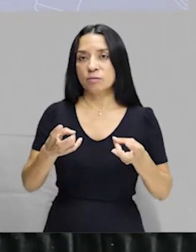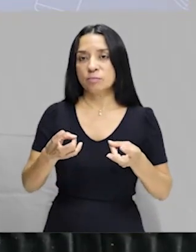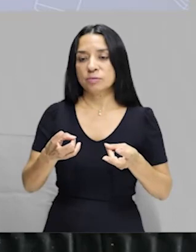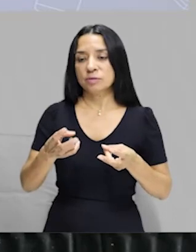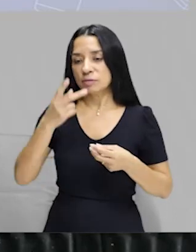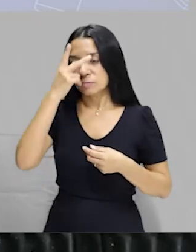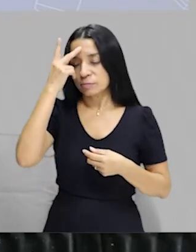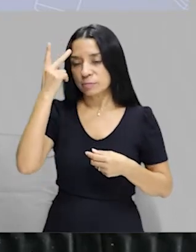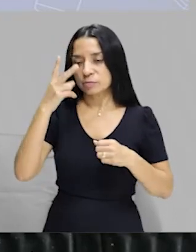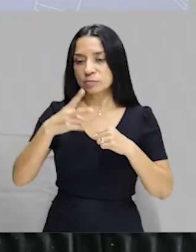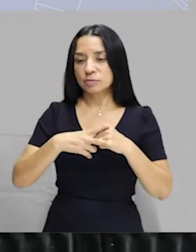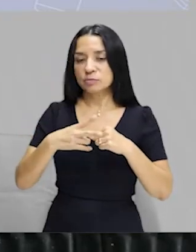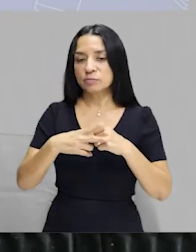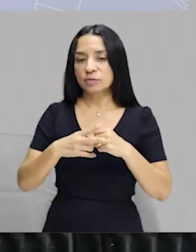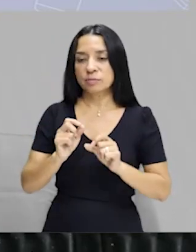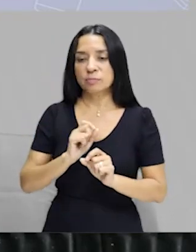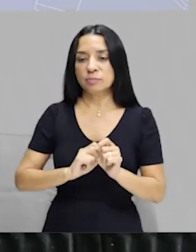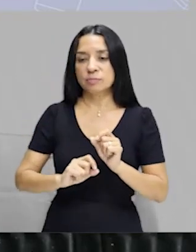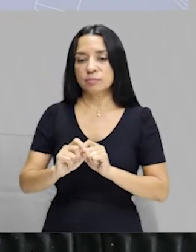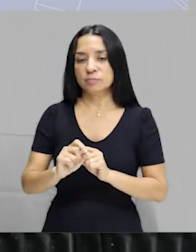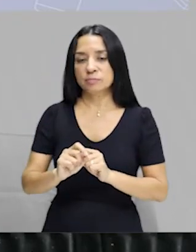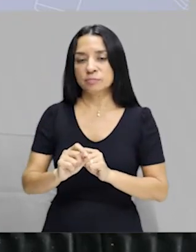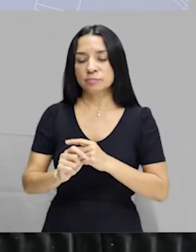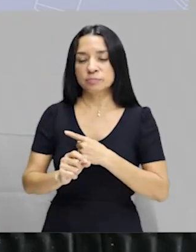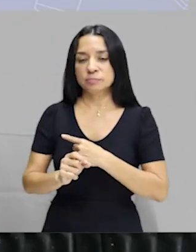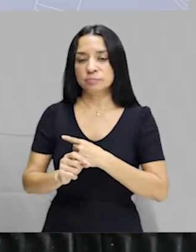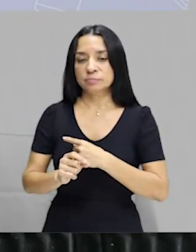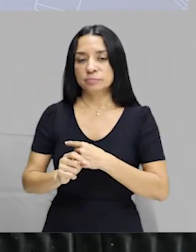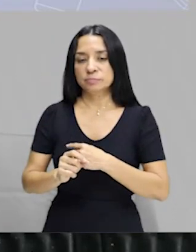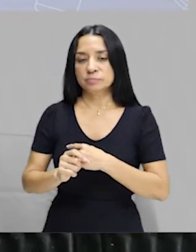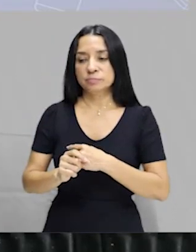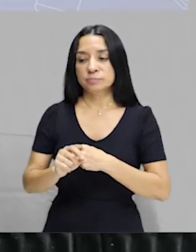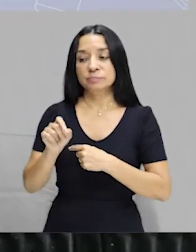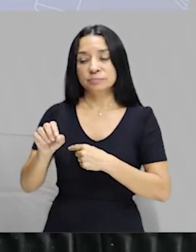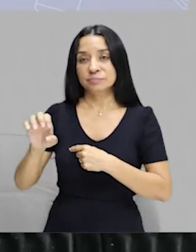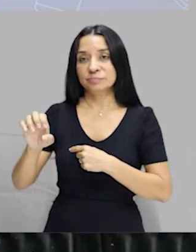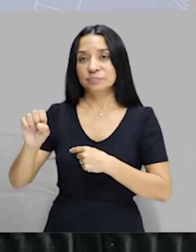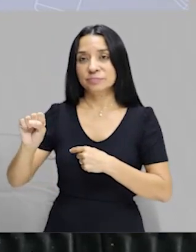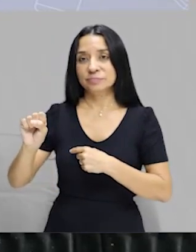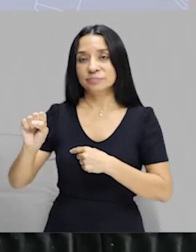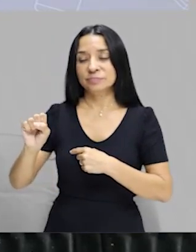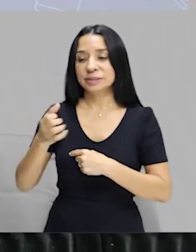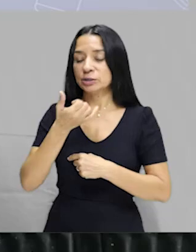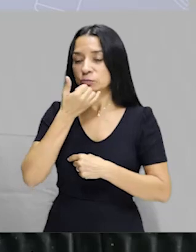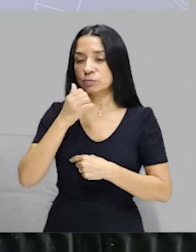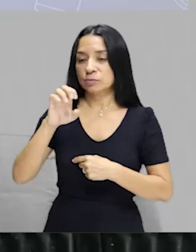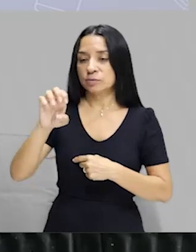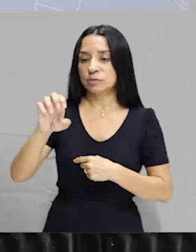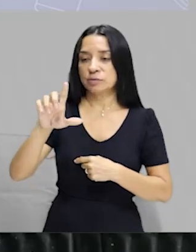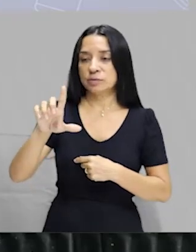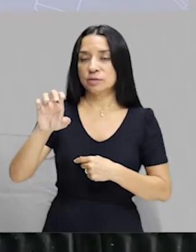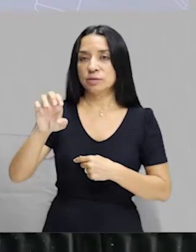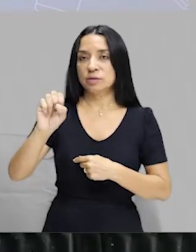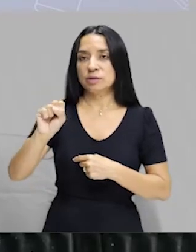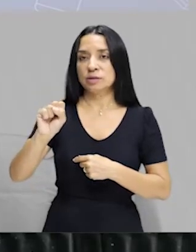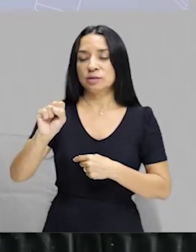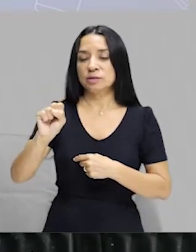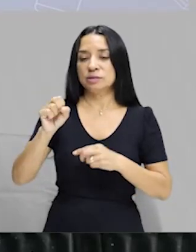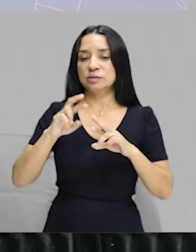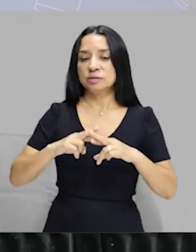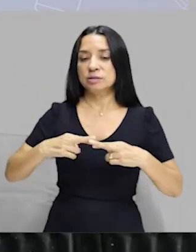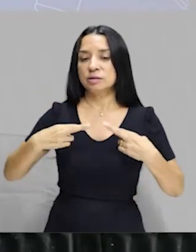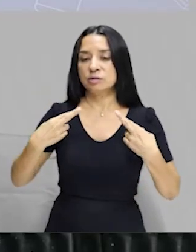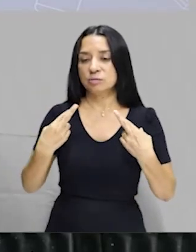a minha pessoa do verbo. Os abogados, eles. Então, eles se reunirão